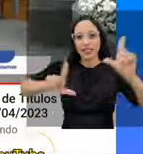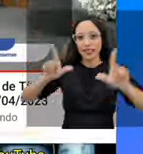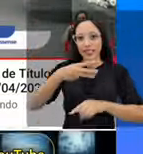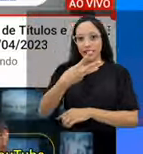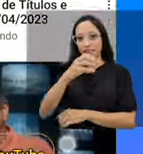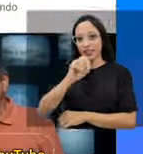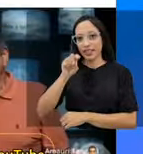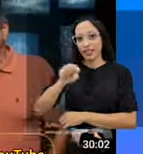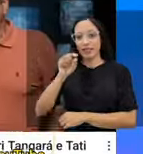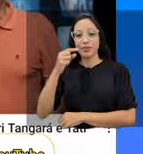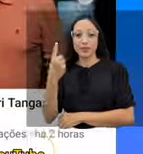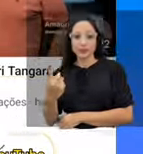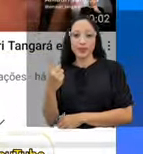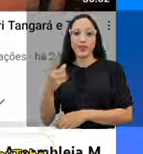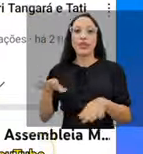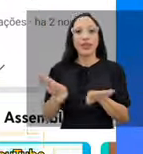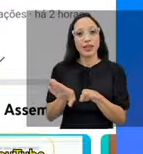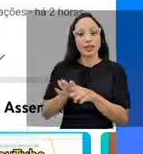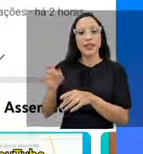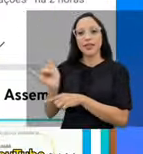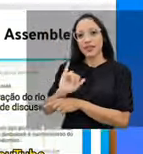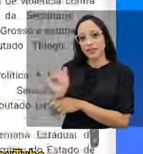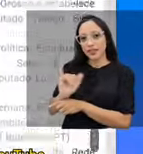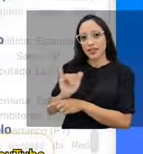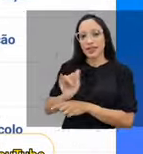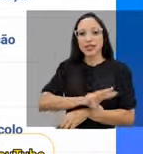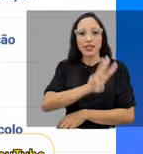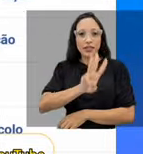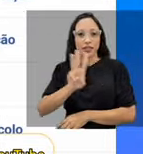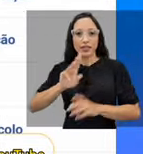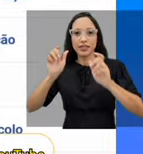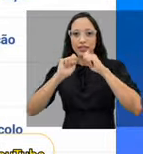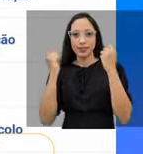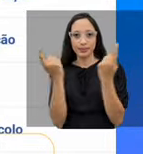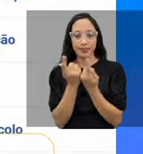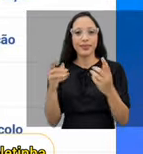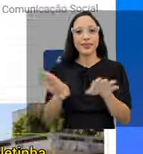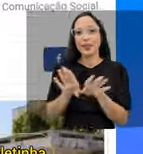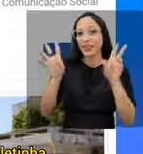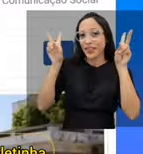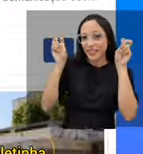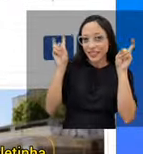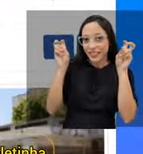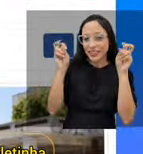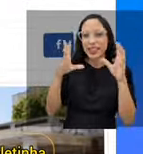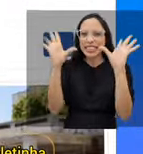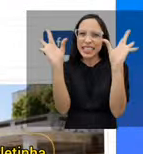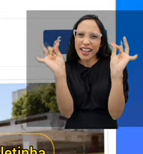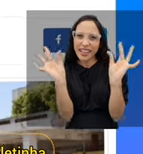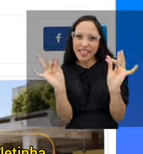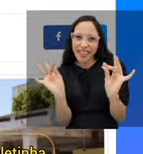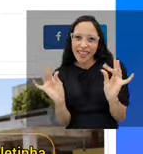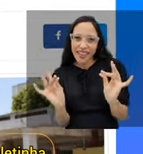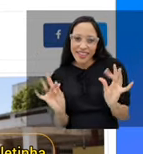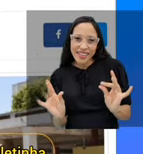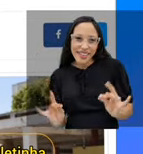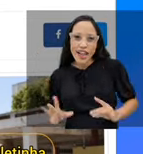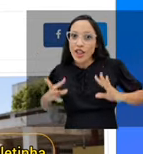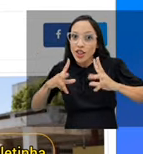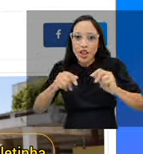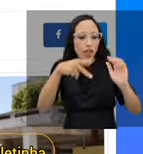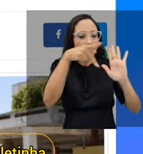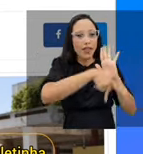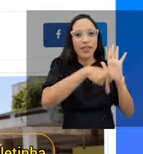nossa página no YouTube. No site da ELE também tem matéria sobre a urgência e essa reportagem bem completinha com